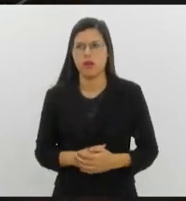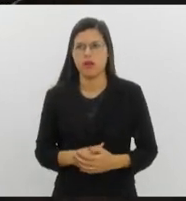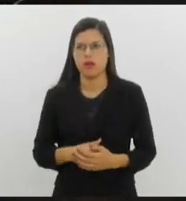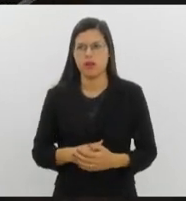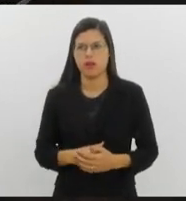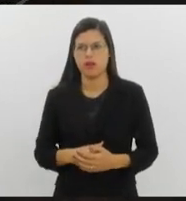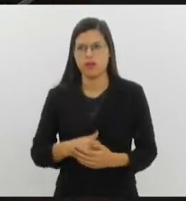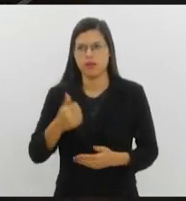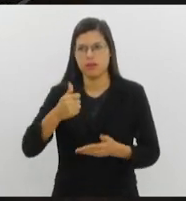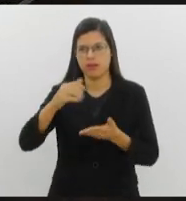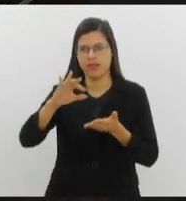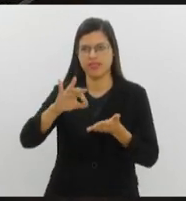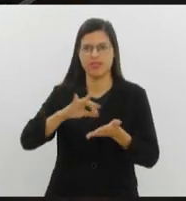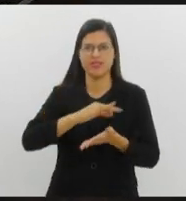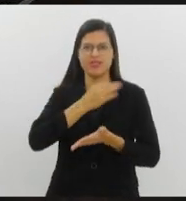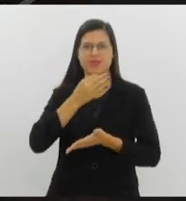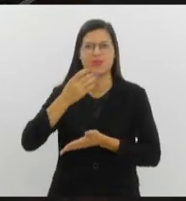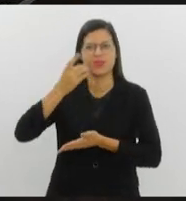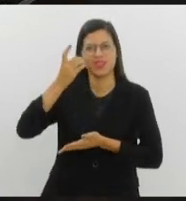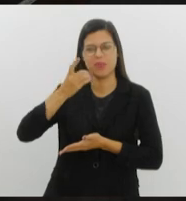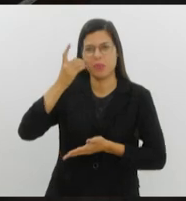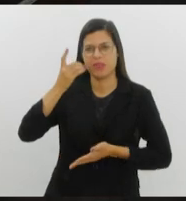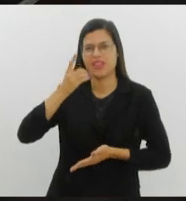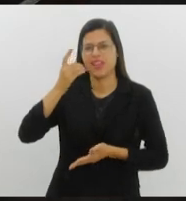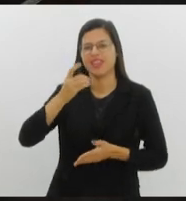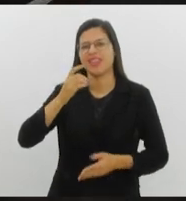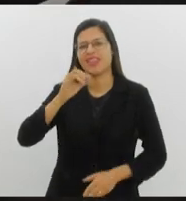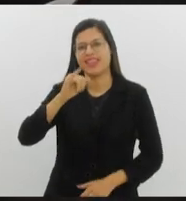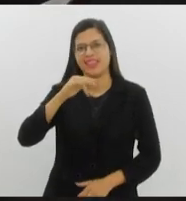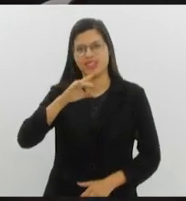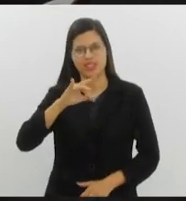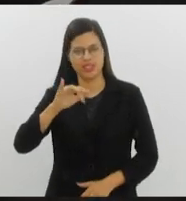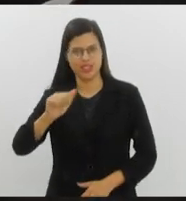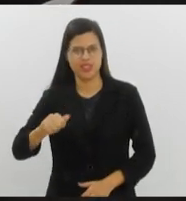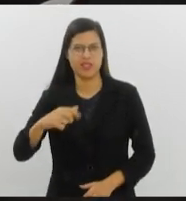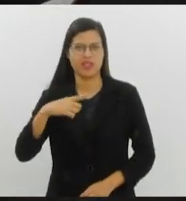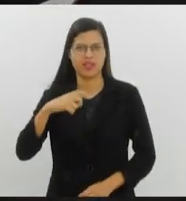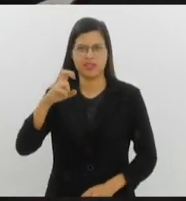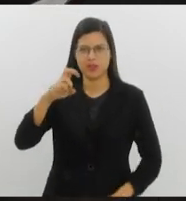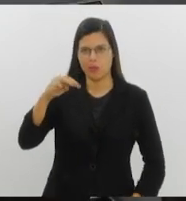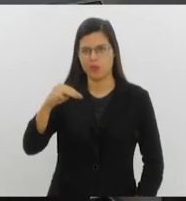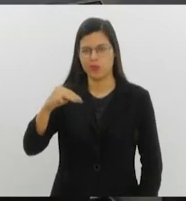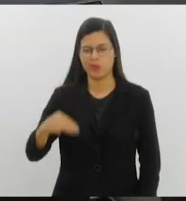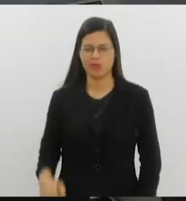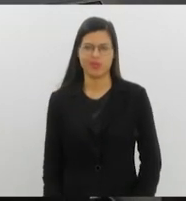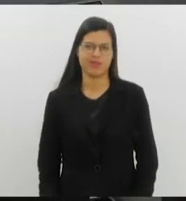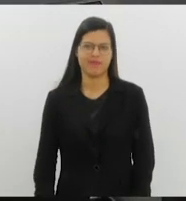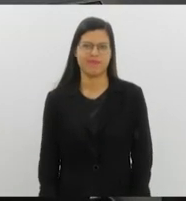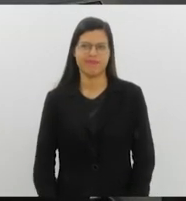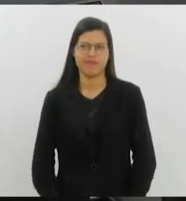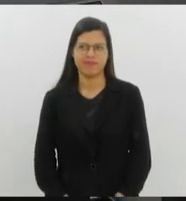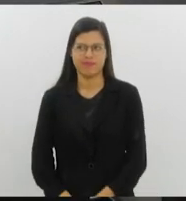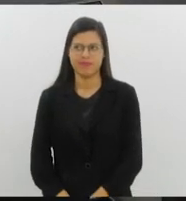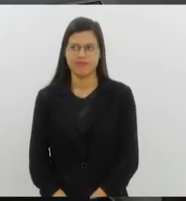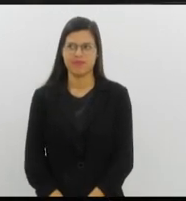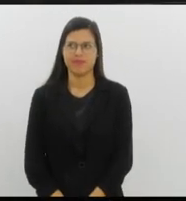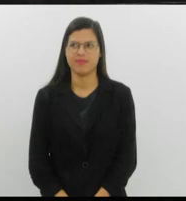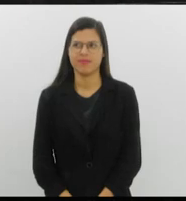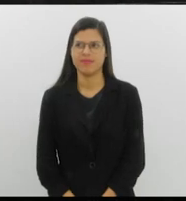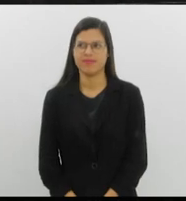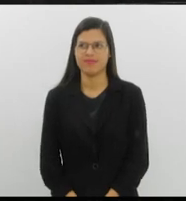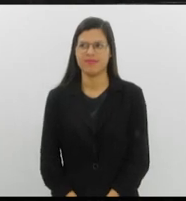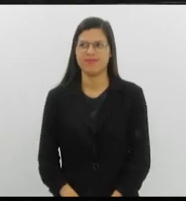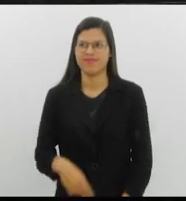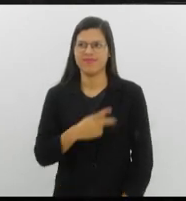oradora escrita é a nobre deputada Índia Armelal que dispõe de cinco minutos. Presidente, toda hora você está me